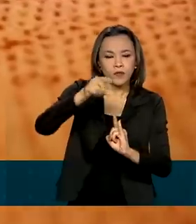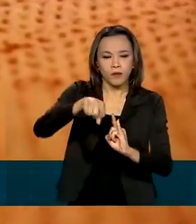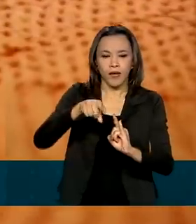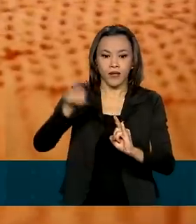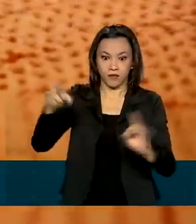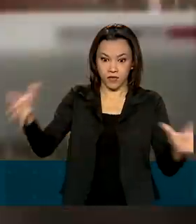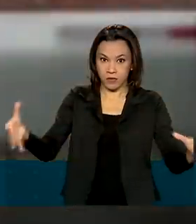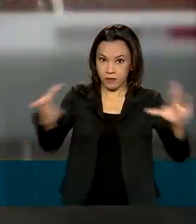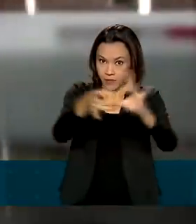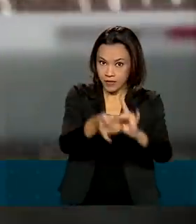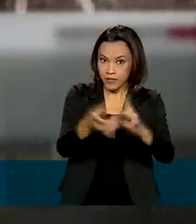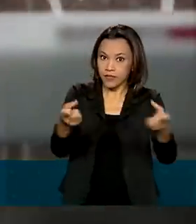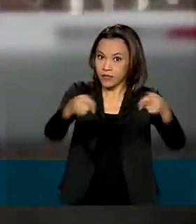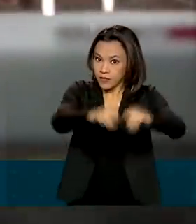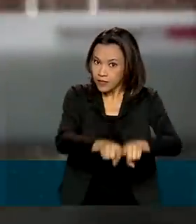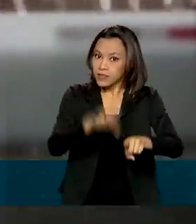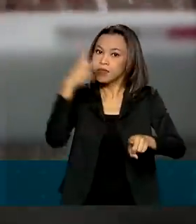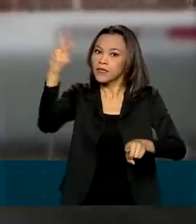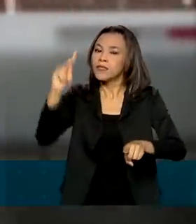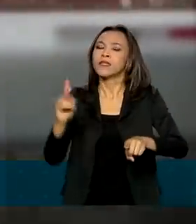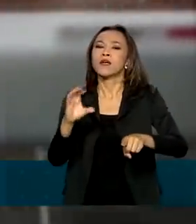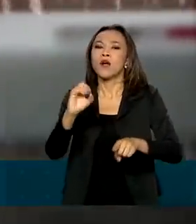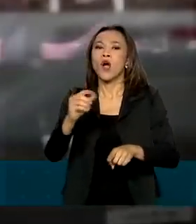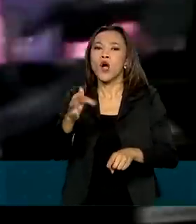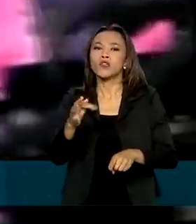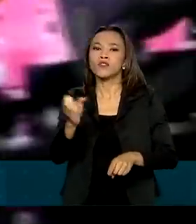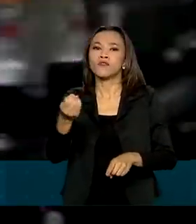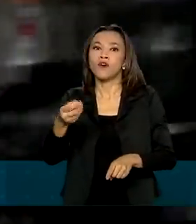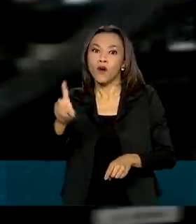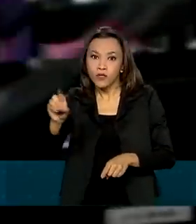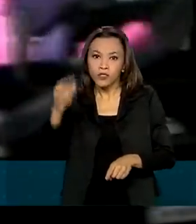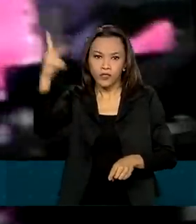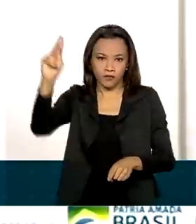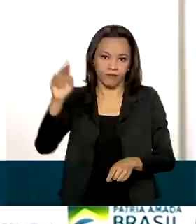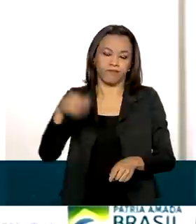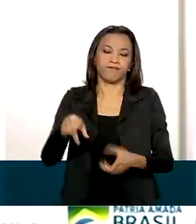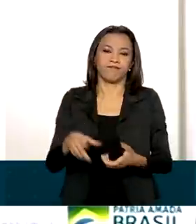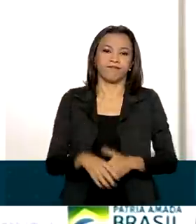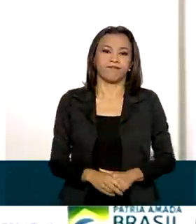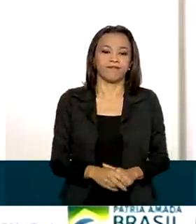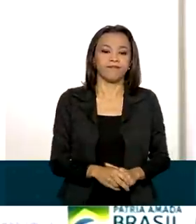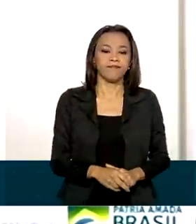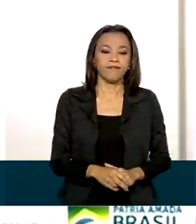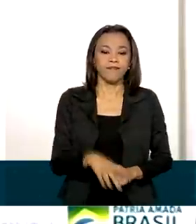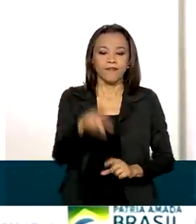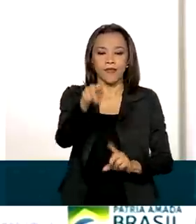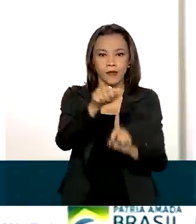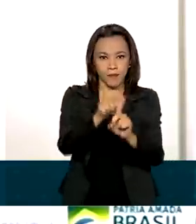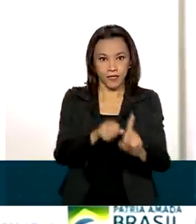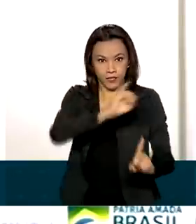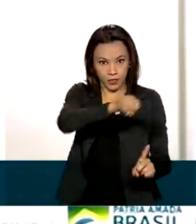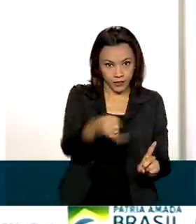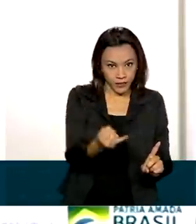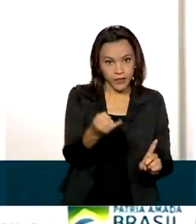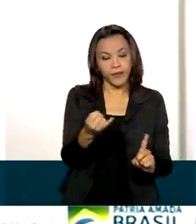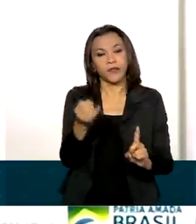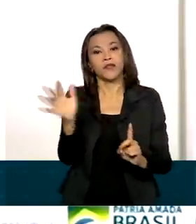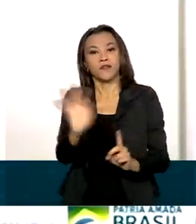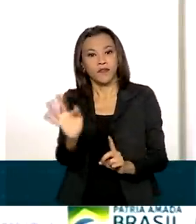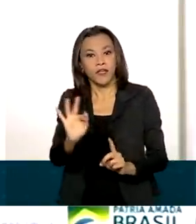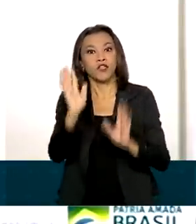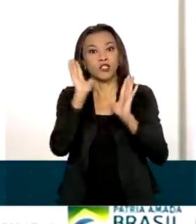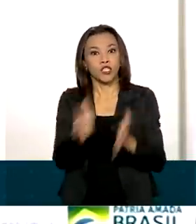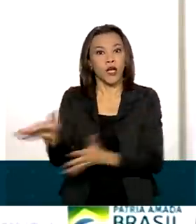farmacêutica AstraZeneca, em conjunto com a Universidade de Oxford, no Reino Unido. Janeiro e fevereiro já começam a chegar